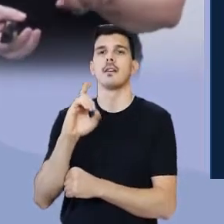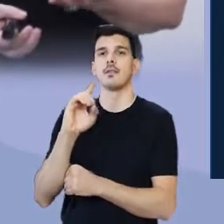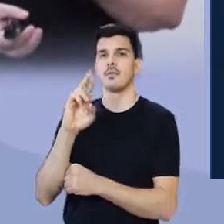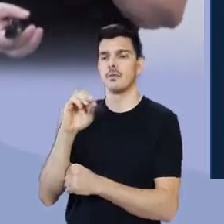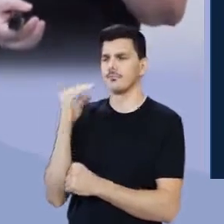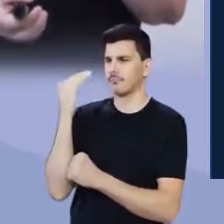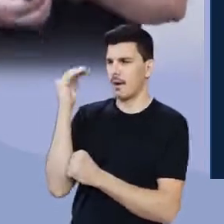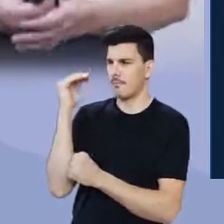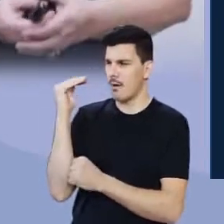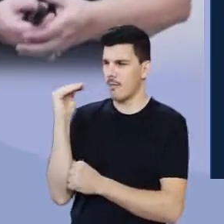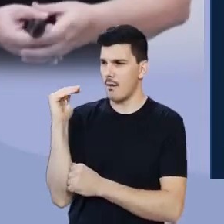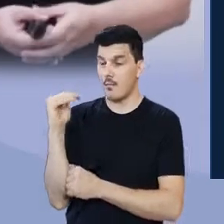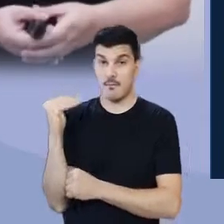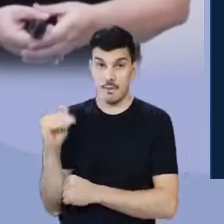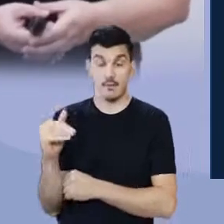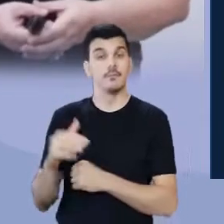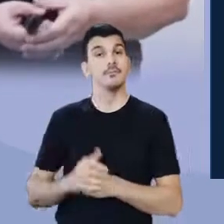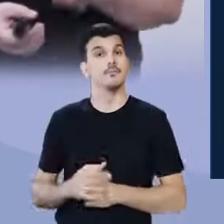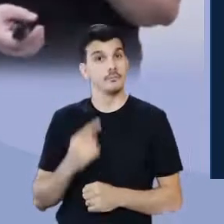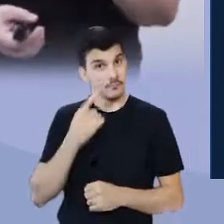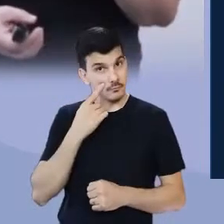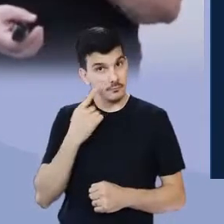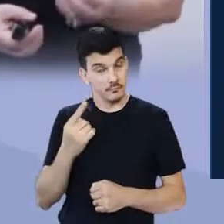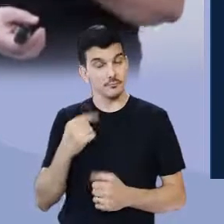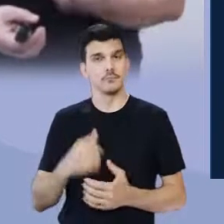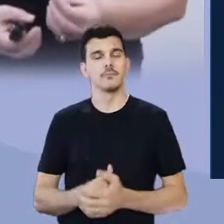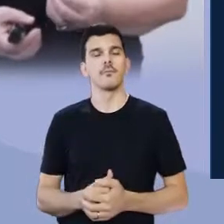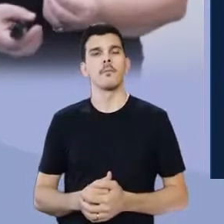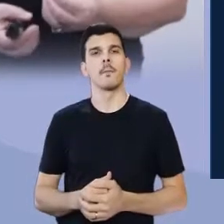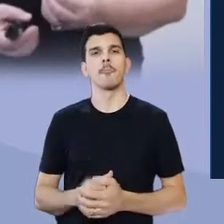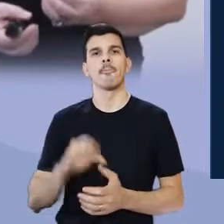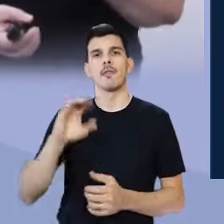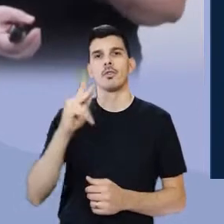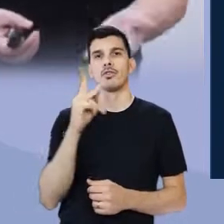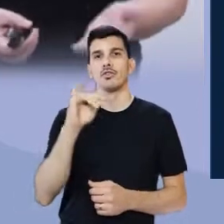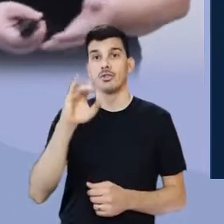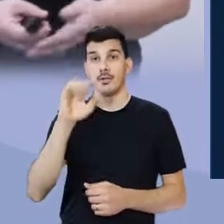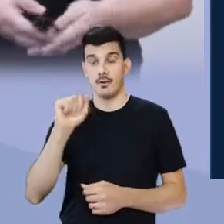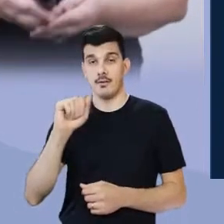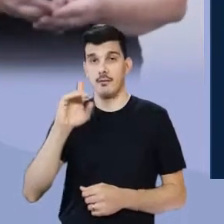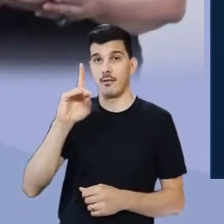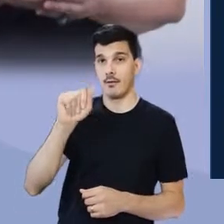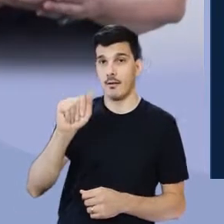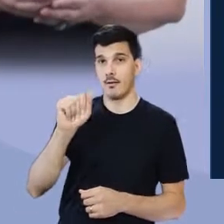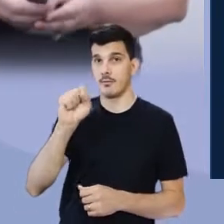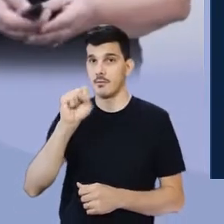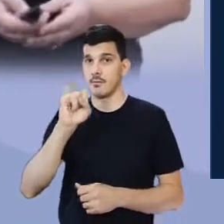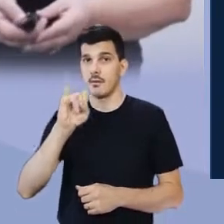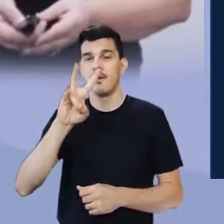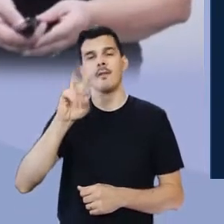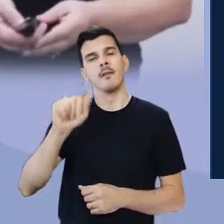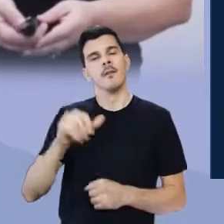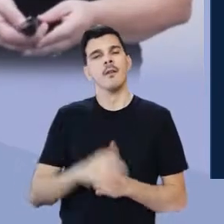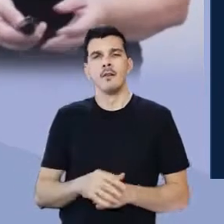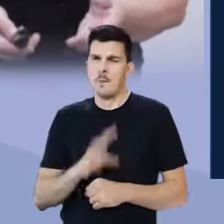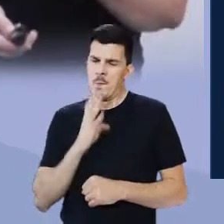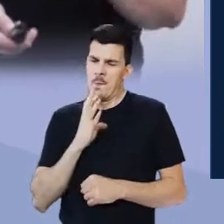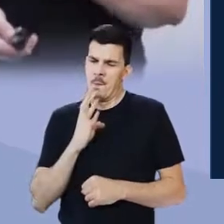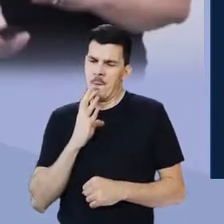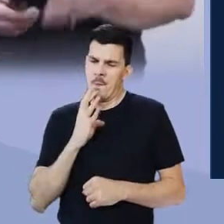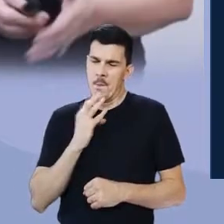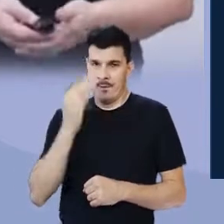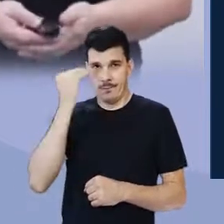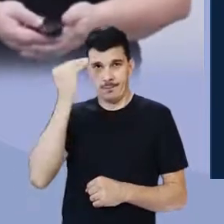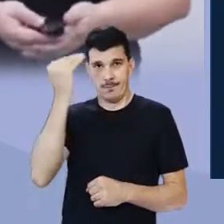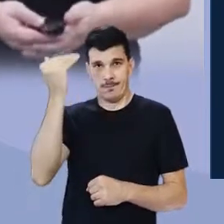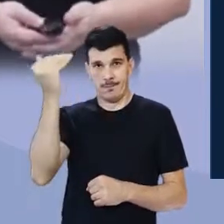tesouro de Chica da Silva, feito em 62, e outros nomes, outras obras, outros